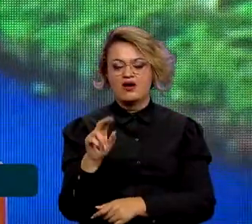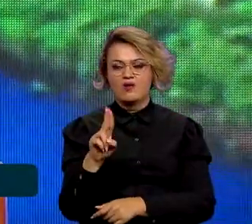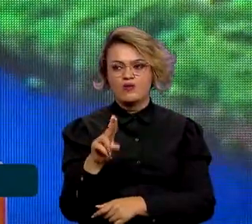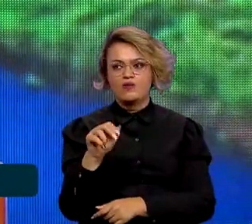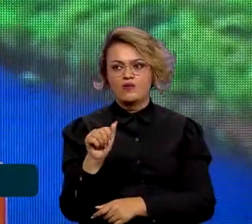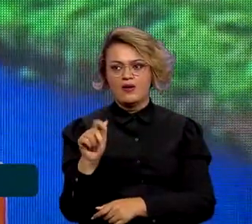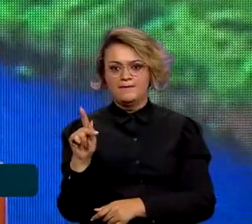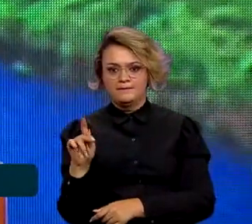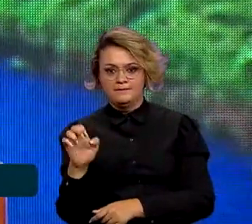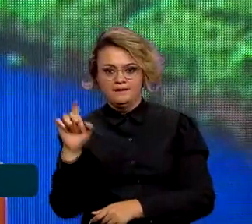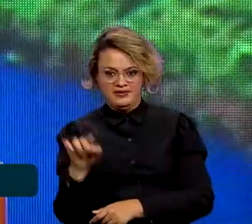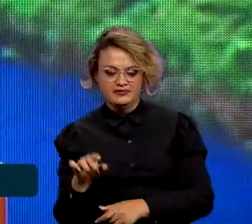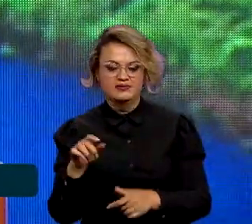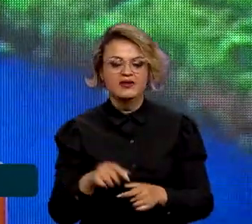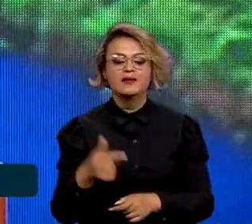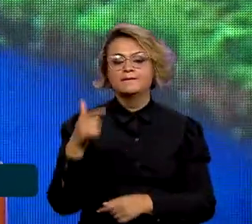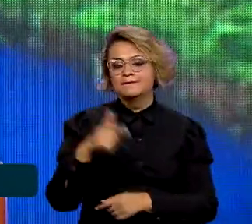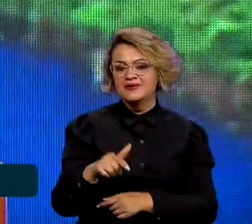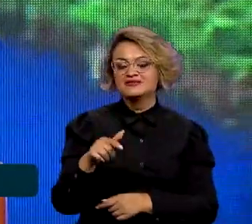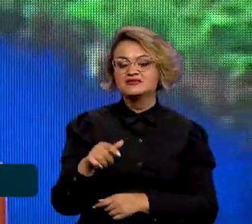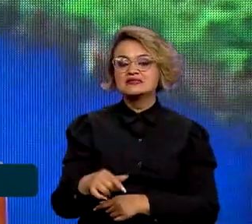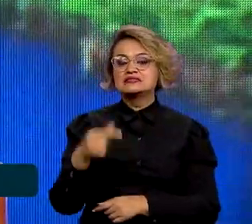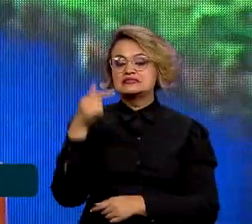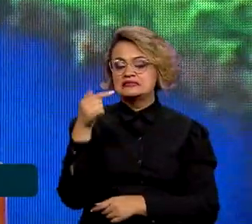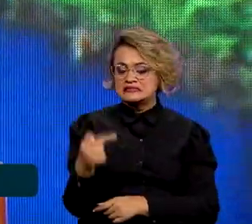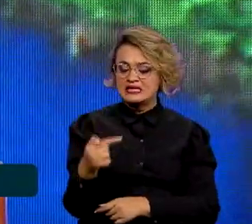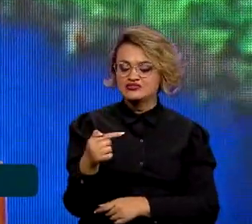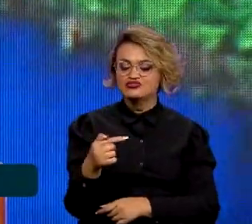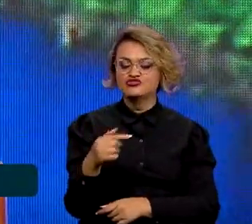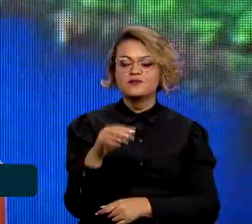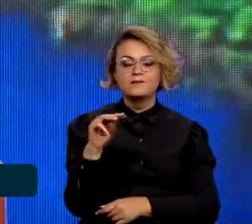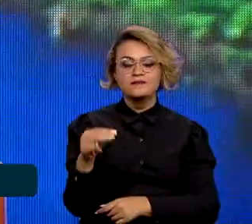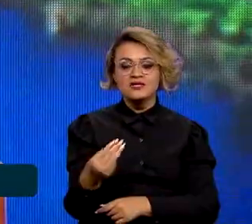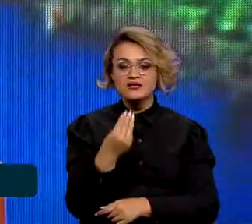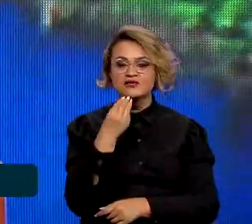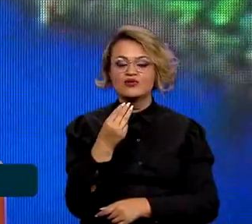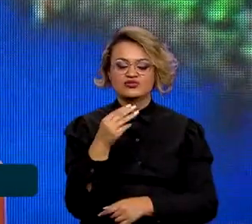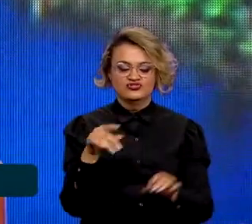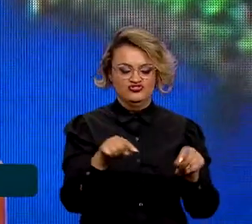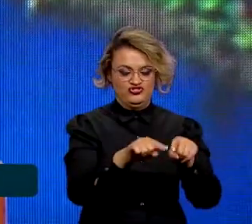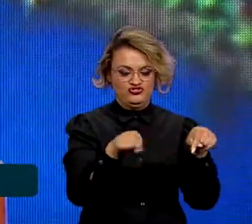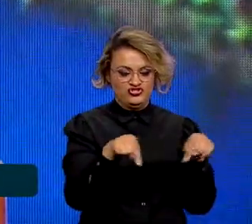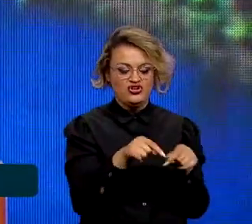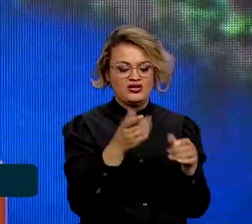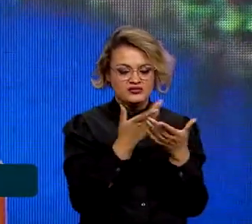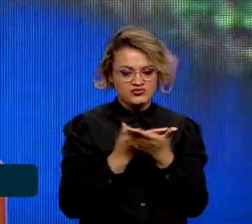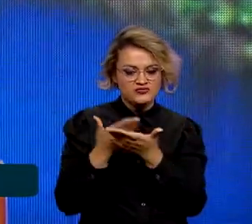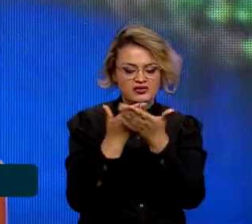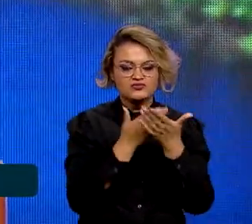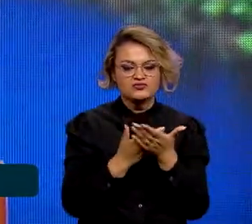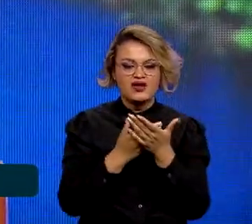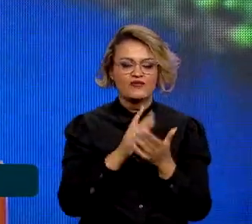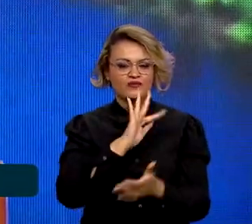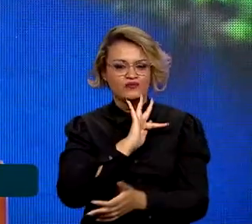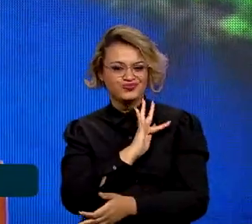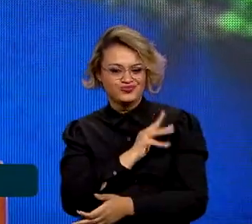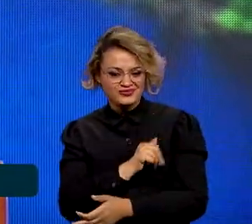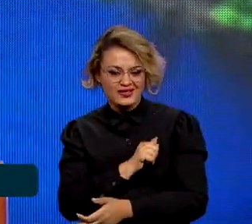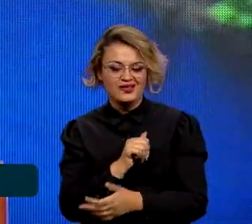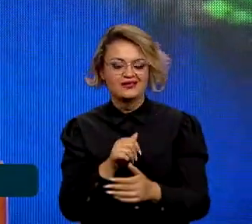mais de 7,5 milhões de hectares que serão analisados e estudados pela FUNAI